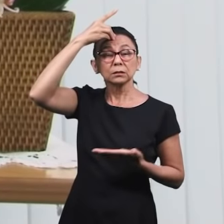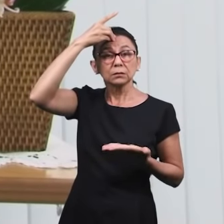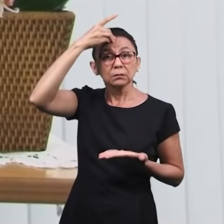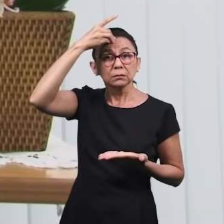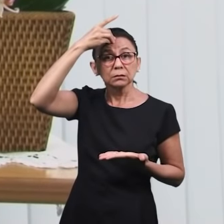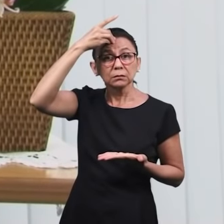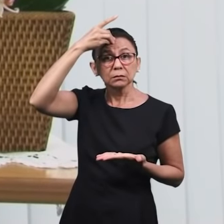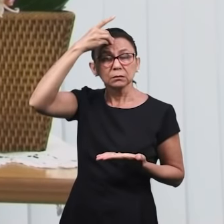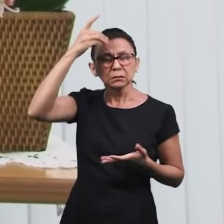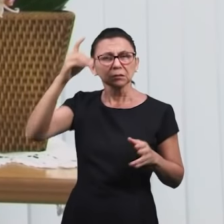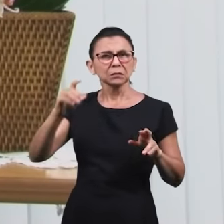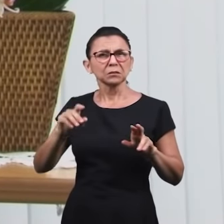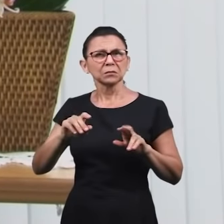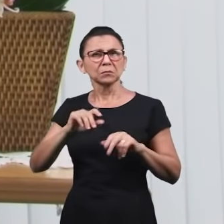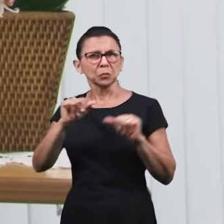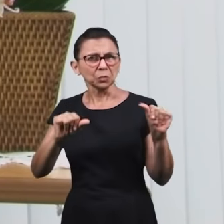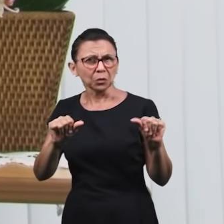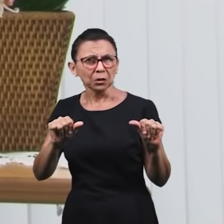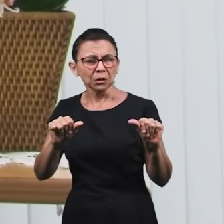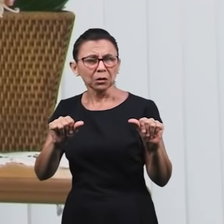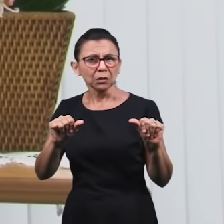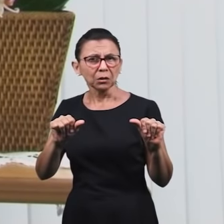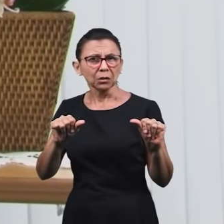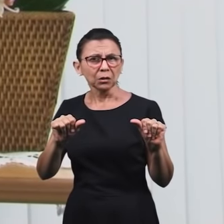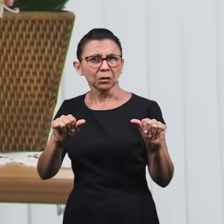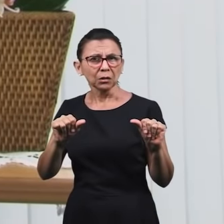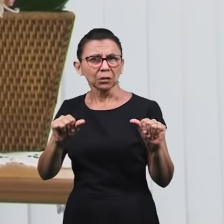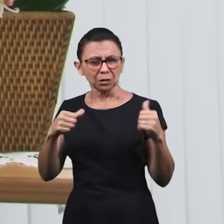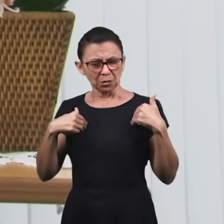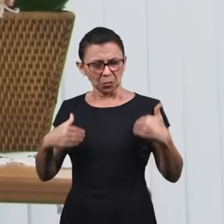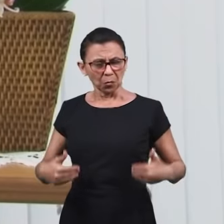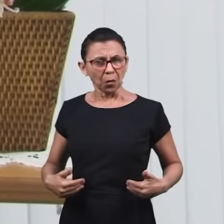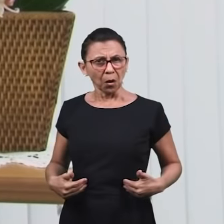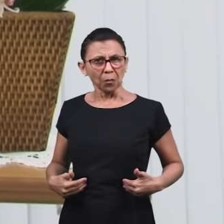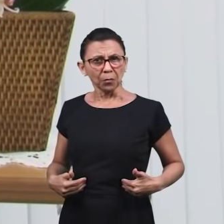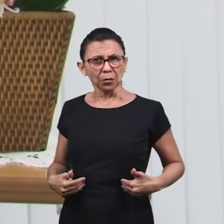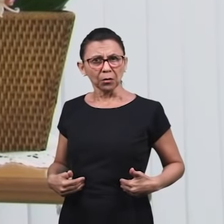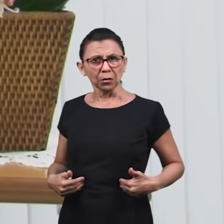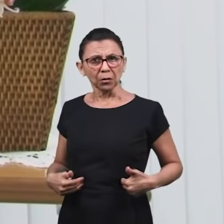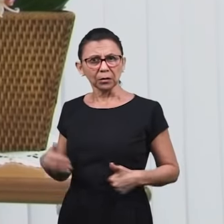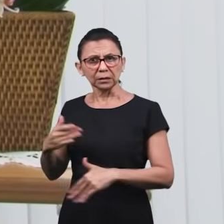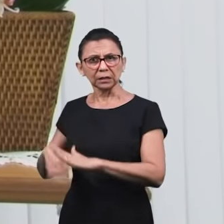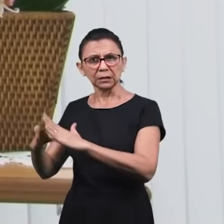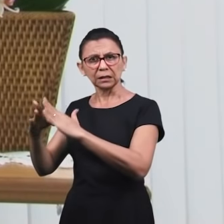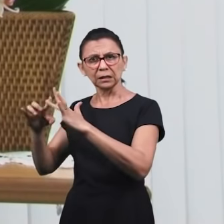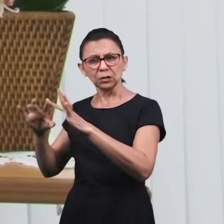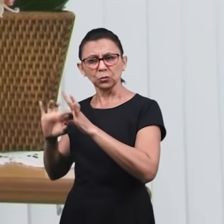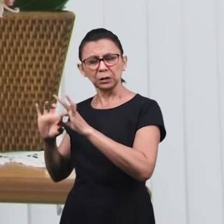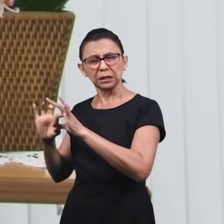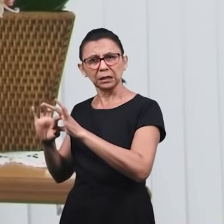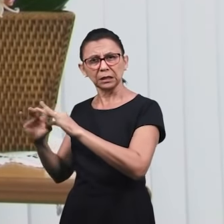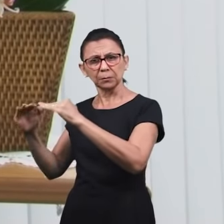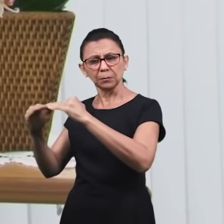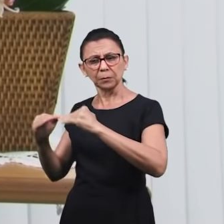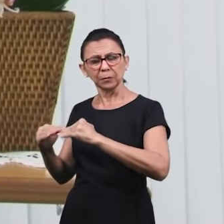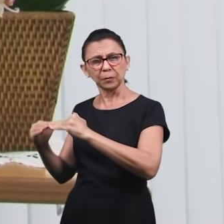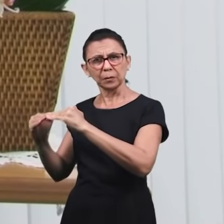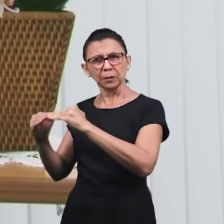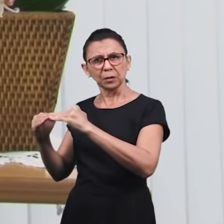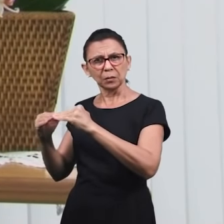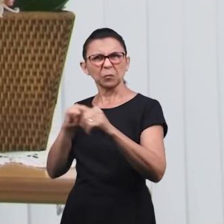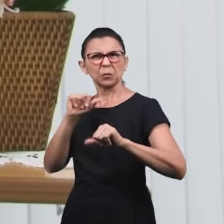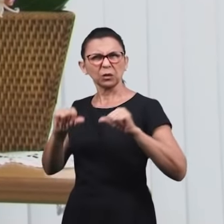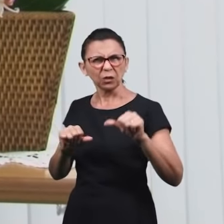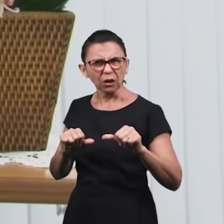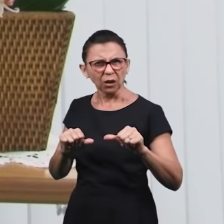Dons, o entendimento de corpo, governo. Meus queridos, a obra do Espírito Santo só